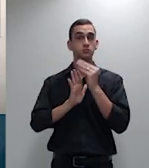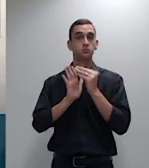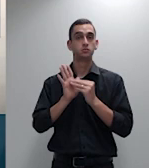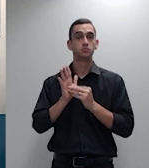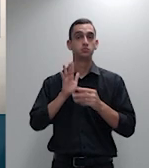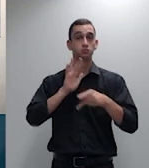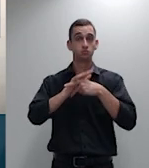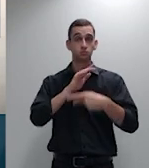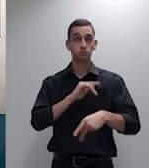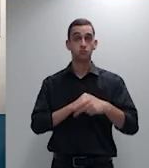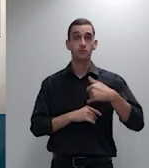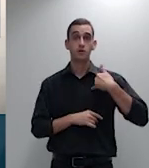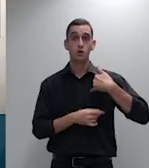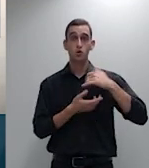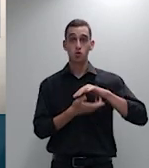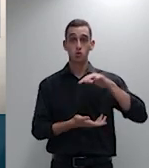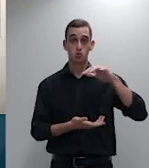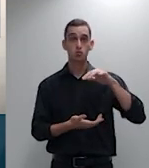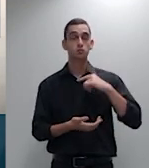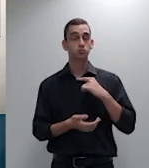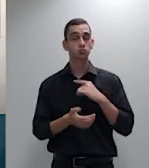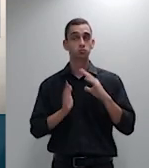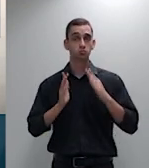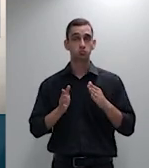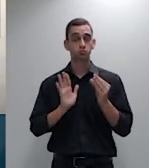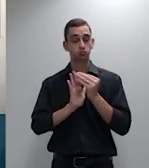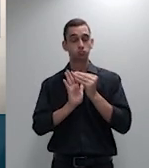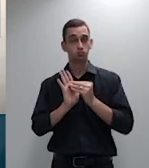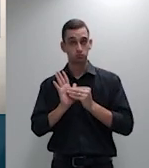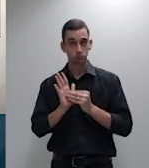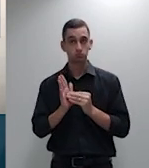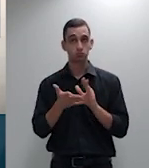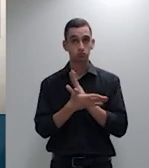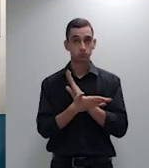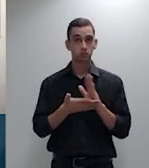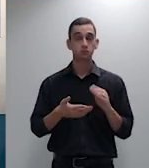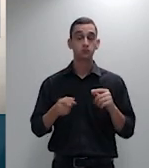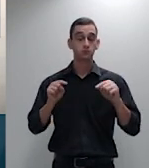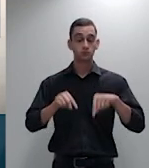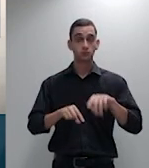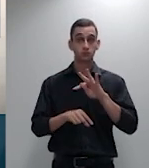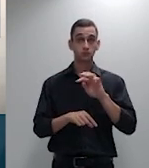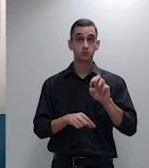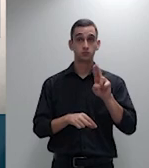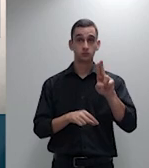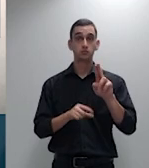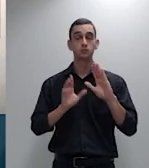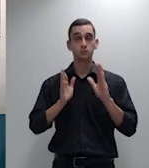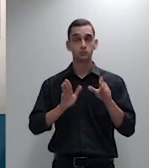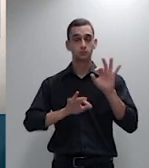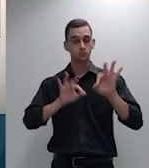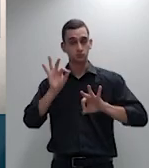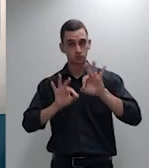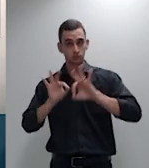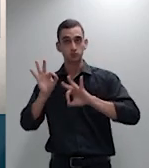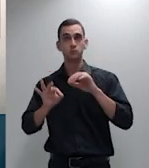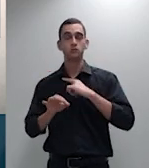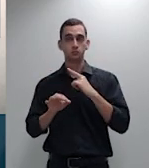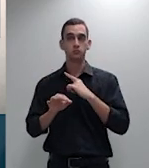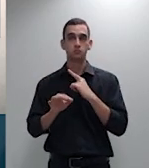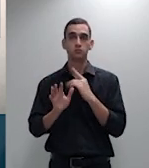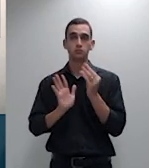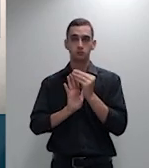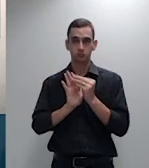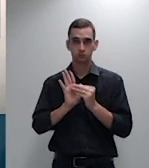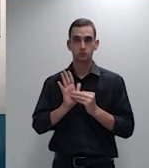número 2 a questão do TCU foi sobre reajustes anuais de planos individuais e ressarcimento de SUS também não tem